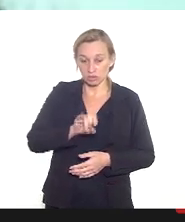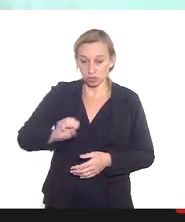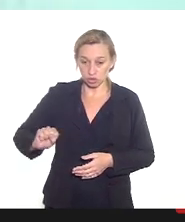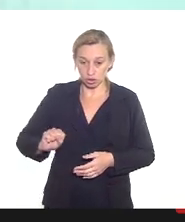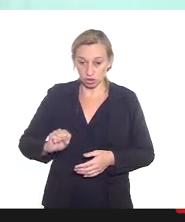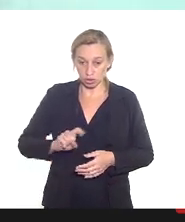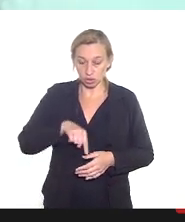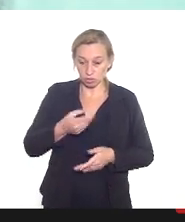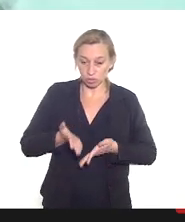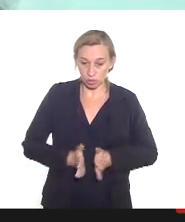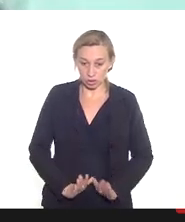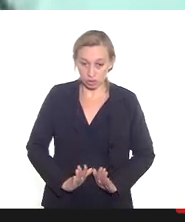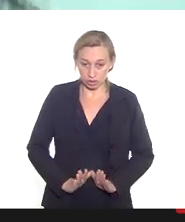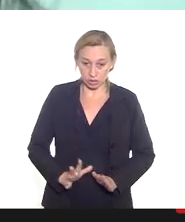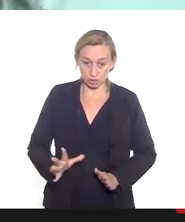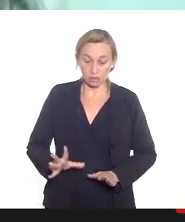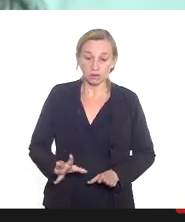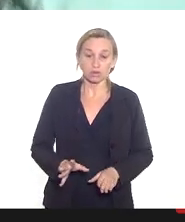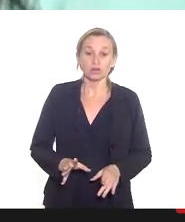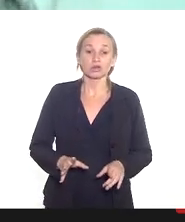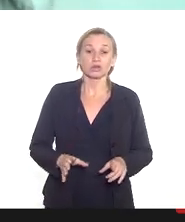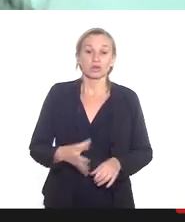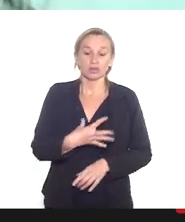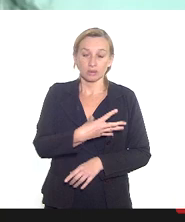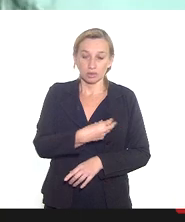logicamente não é